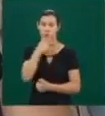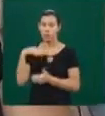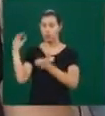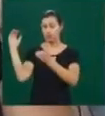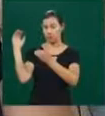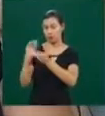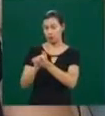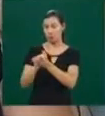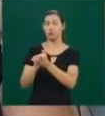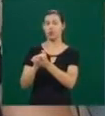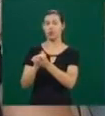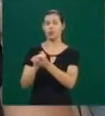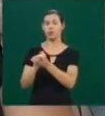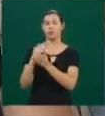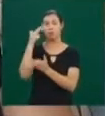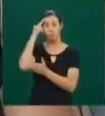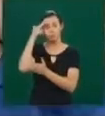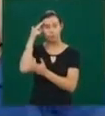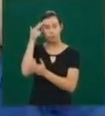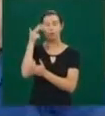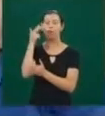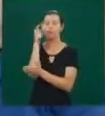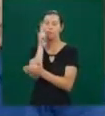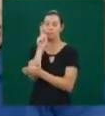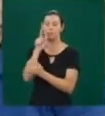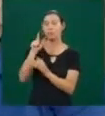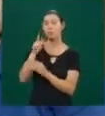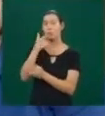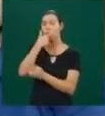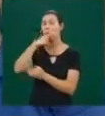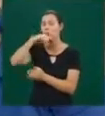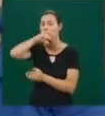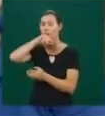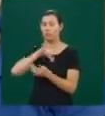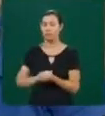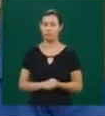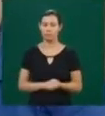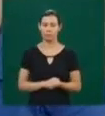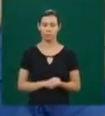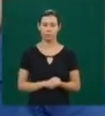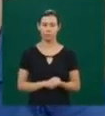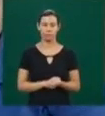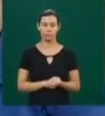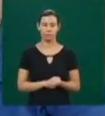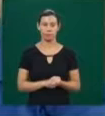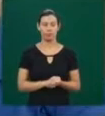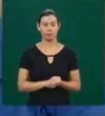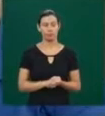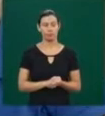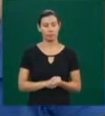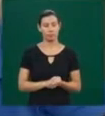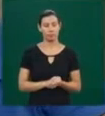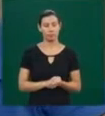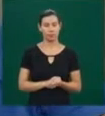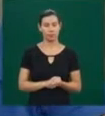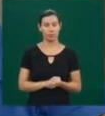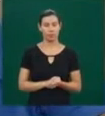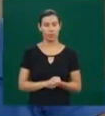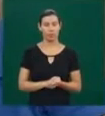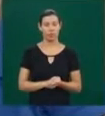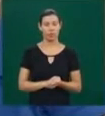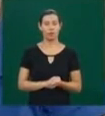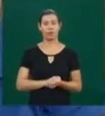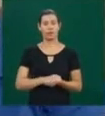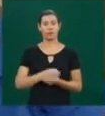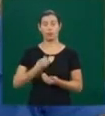esposo e o meu, ao mesmo tempo, né? O grande sentido da vida é você deixar seu código genético, né, pra gerações futuras.